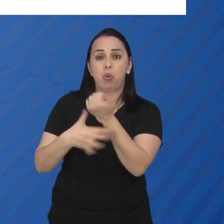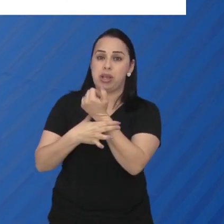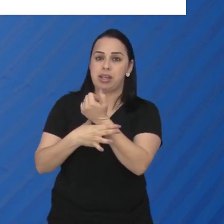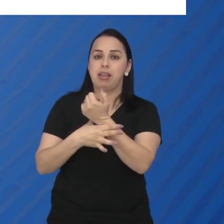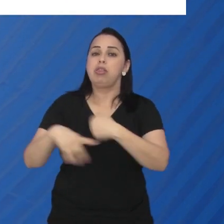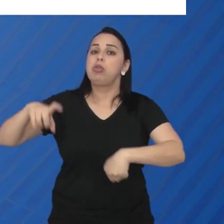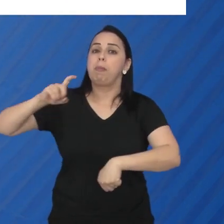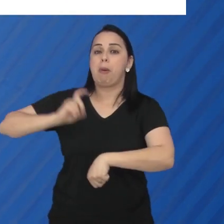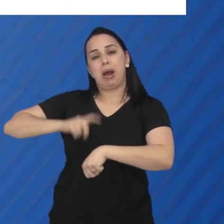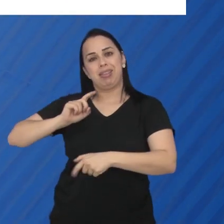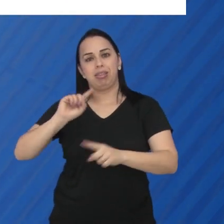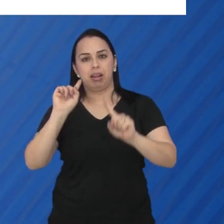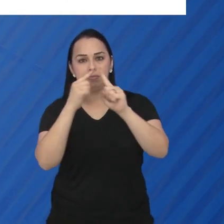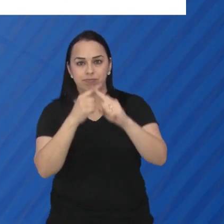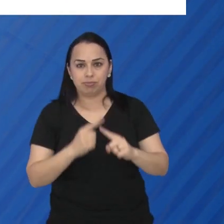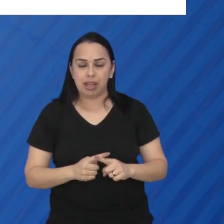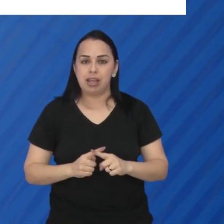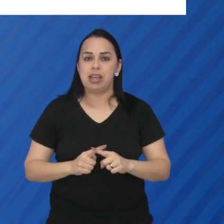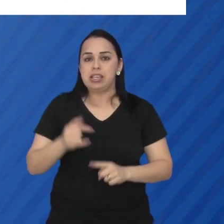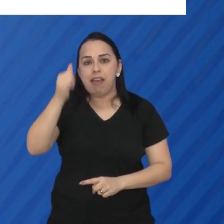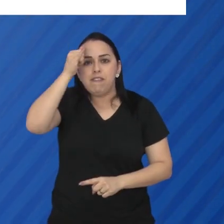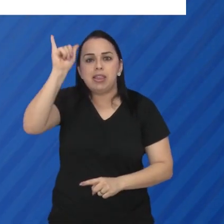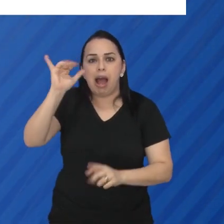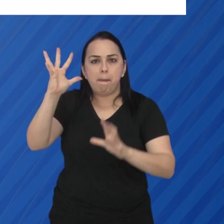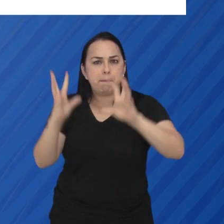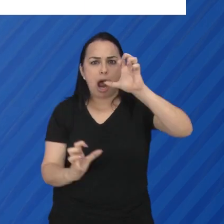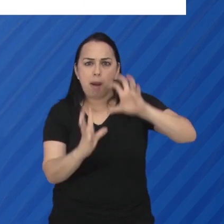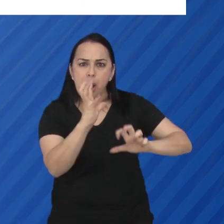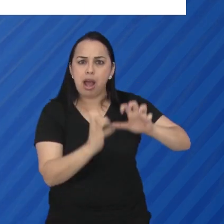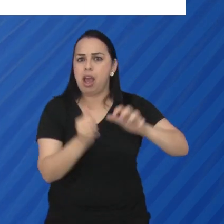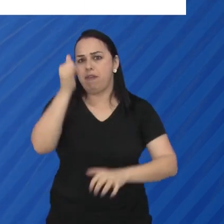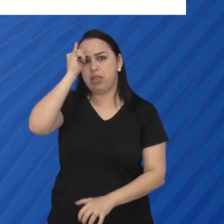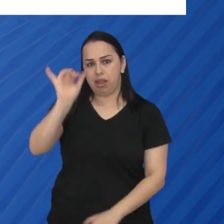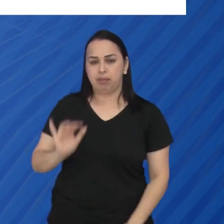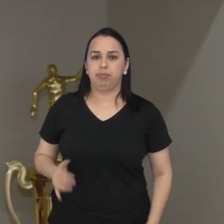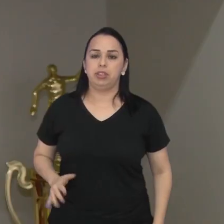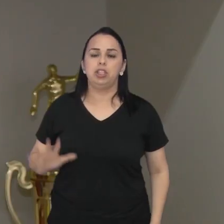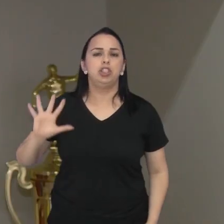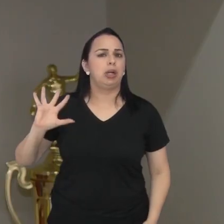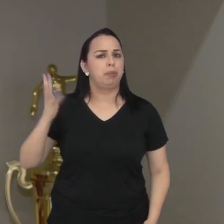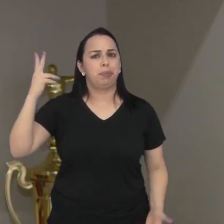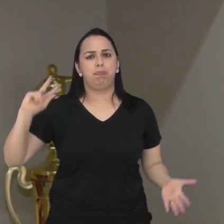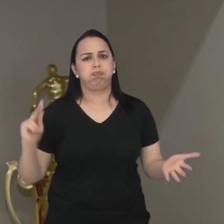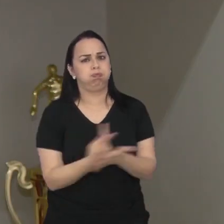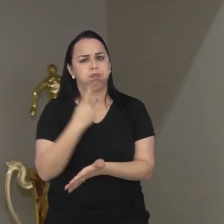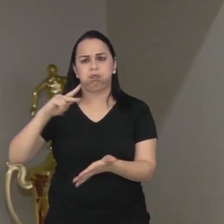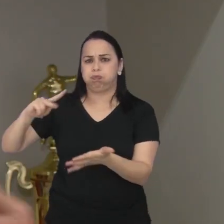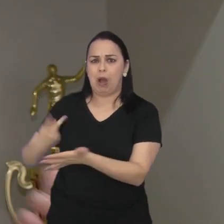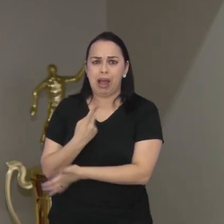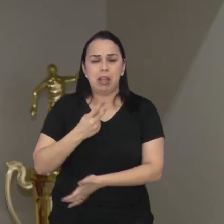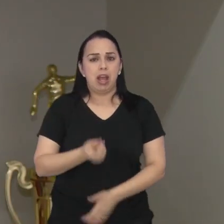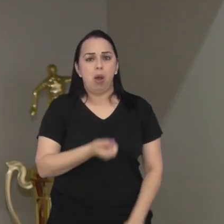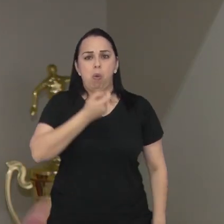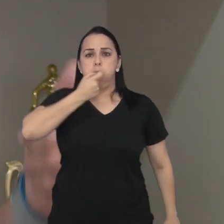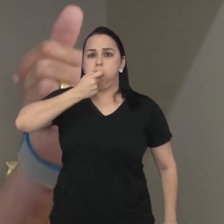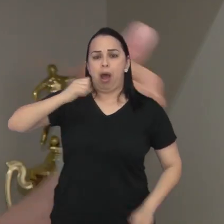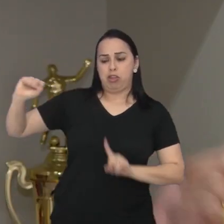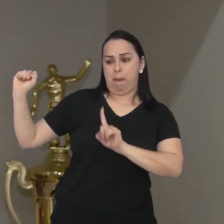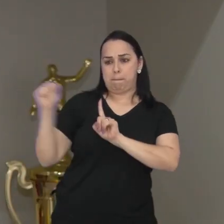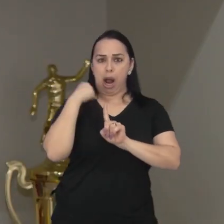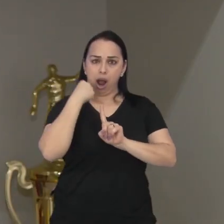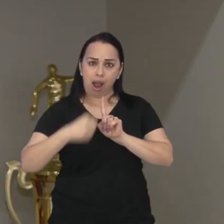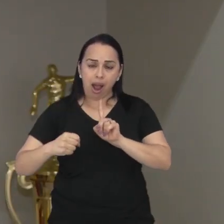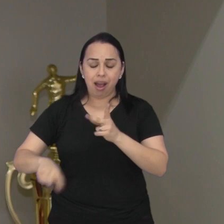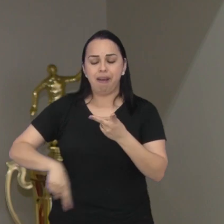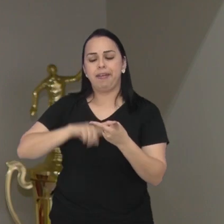segurança nas competições e diminuir as infrações durante os eventos. Aconteceram diversas vezes de hábitos